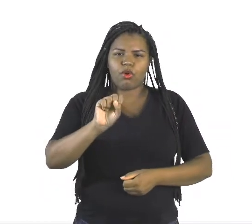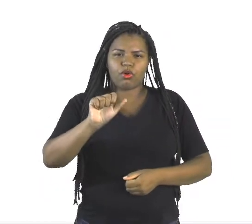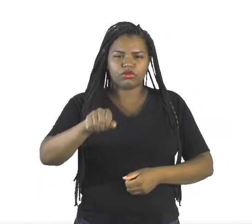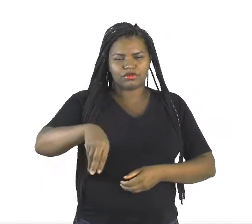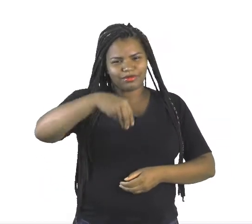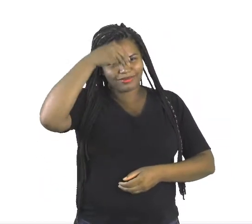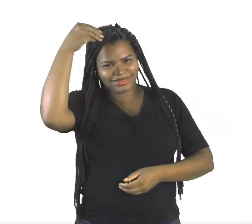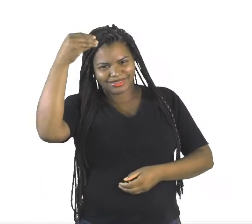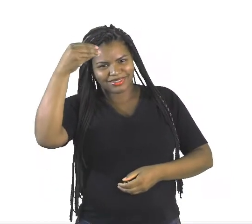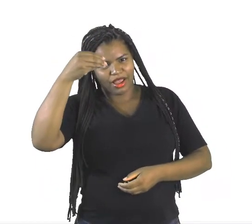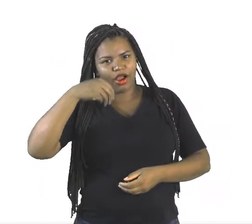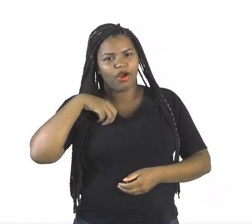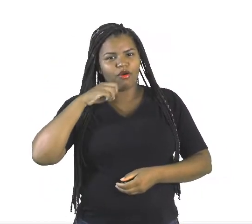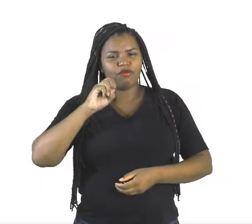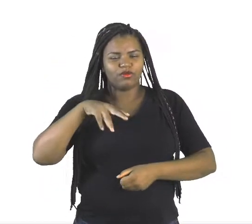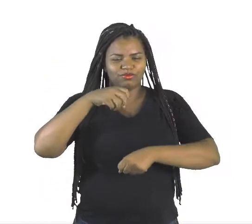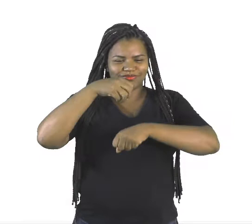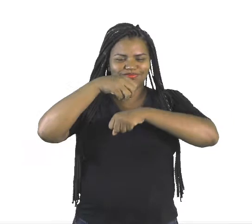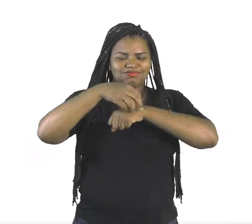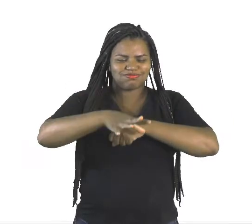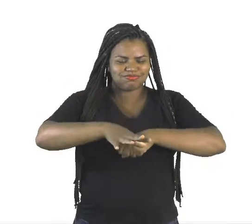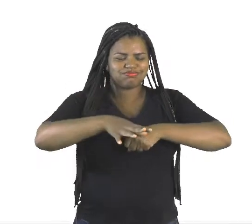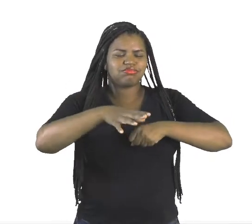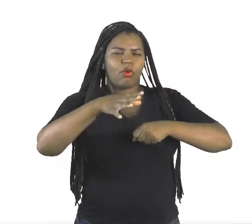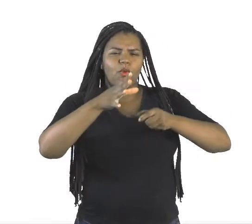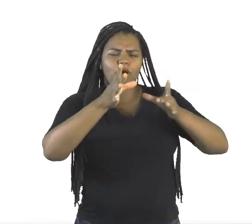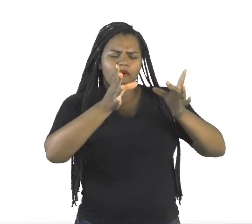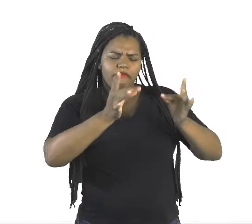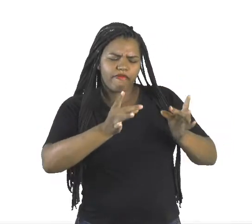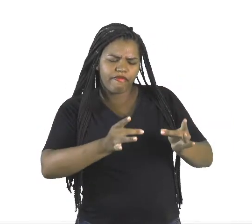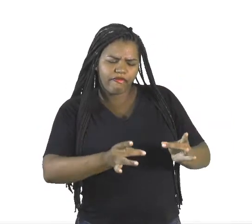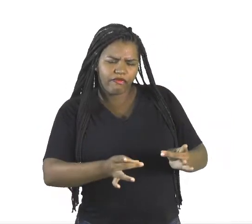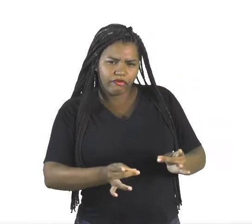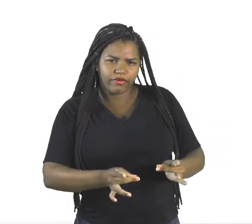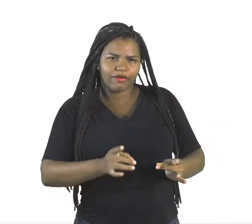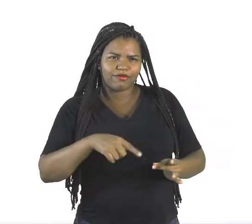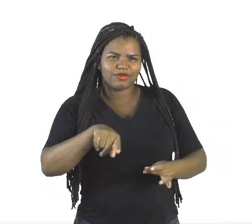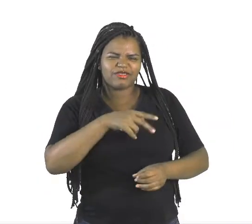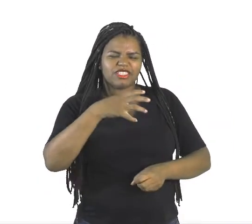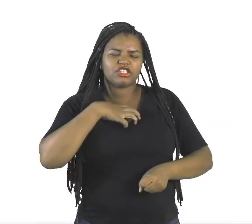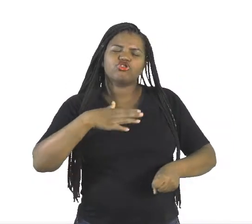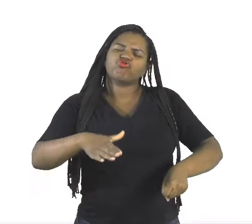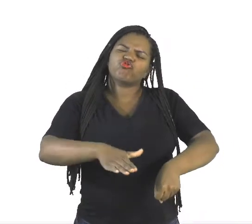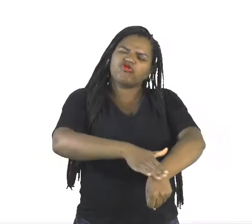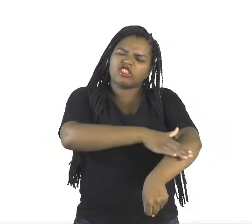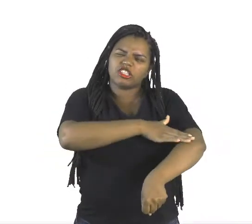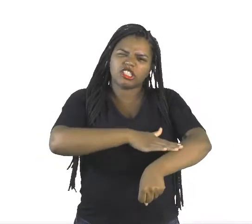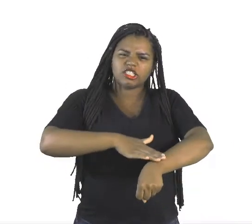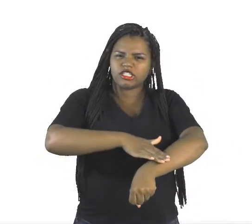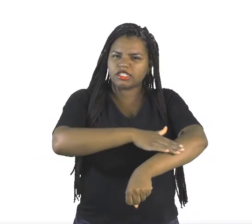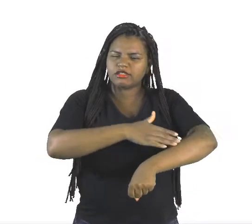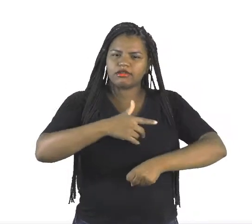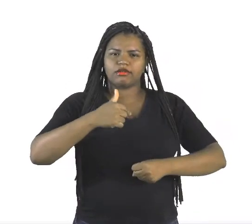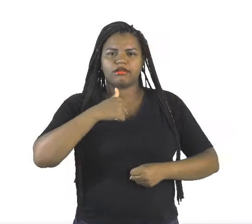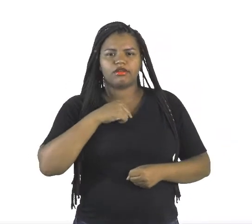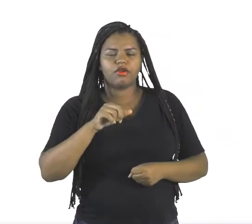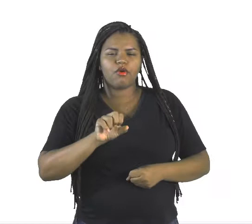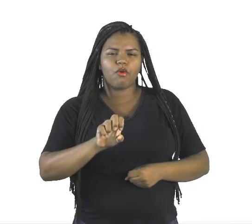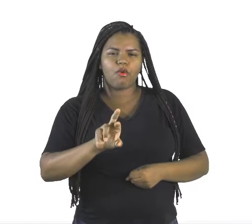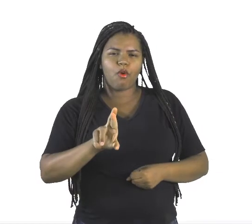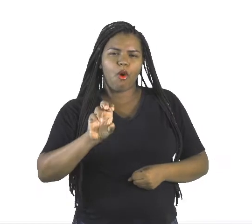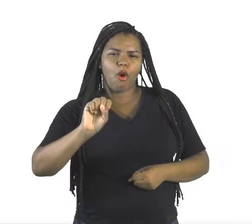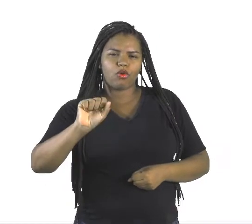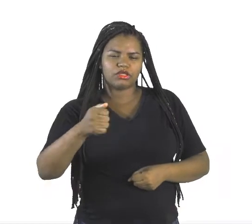vou te relatar o fato com tanto detalhe que você sentirá na pele o que eu e Rosa